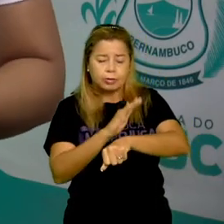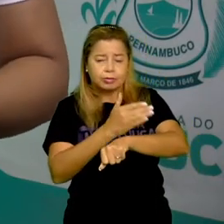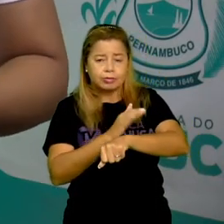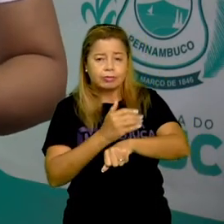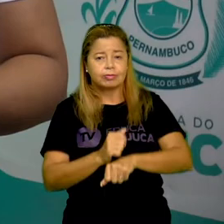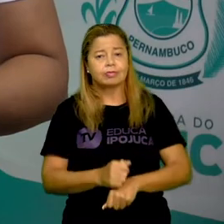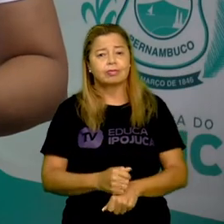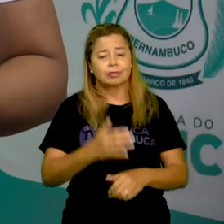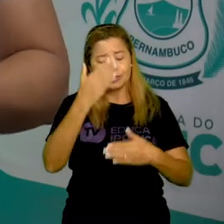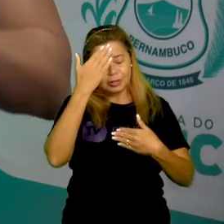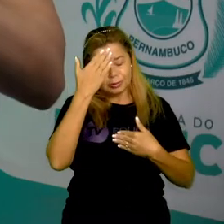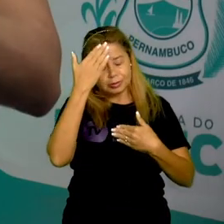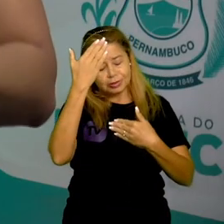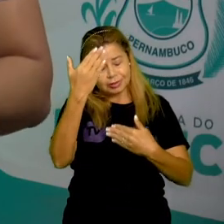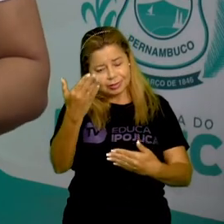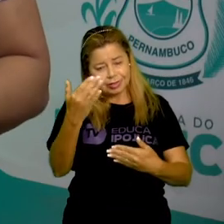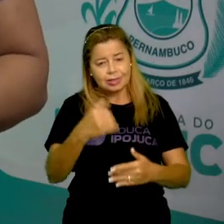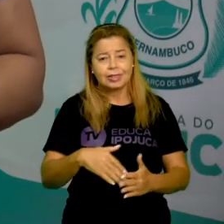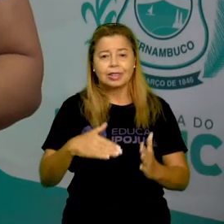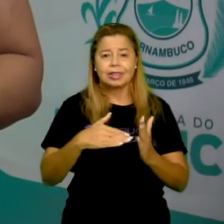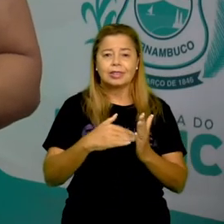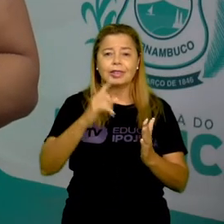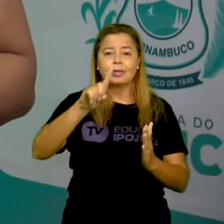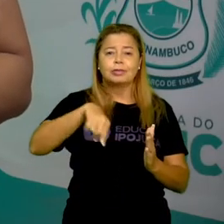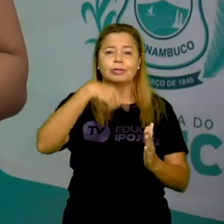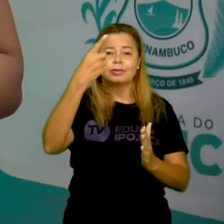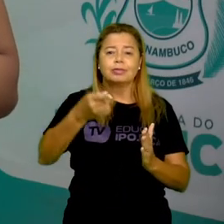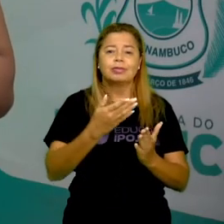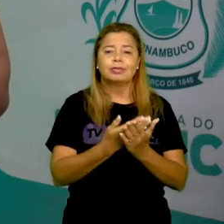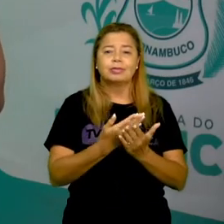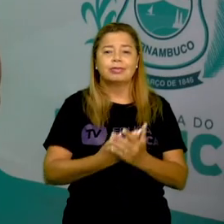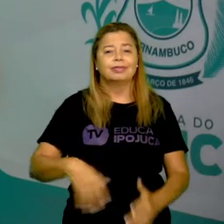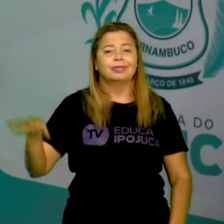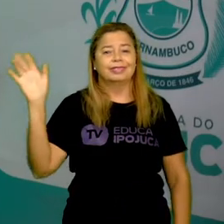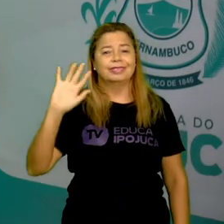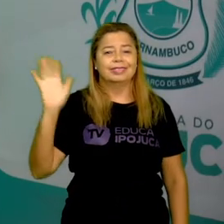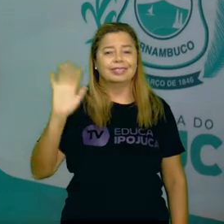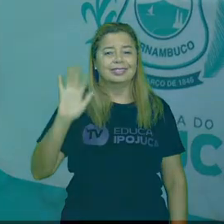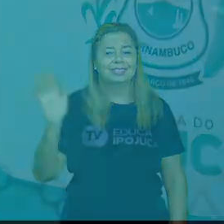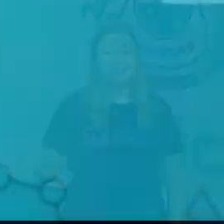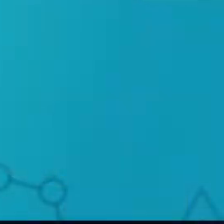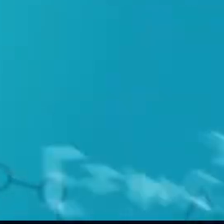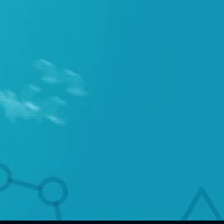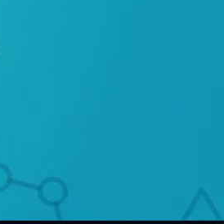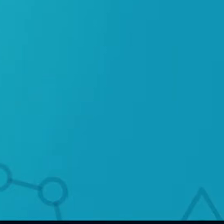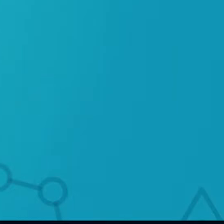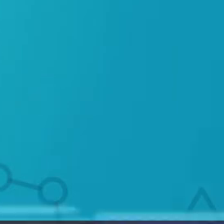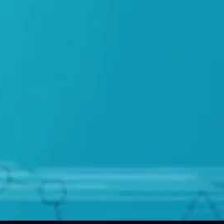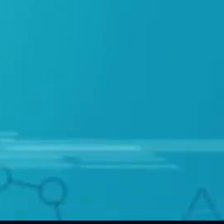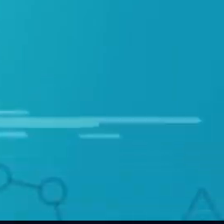Obrigado pela presença e até a próxima aula. e